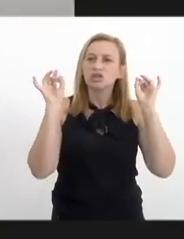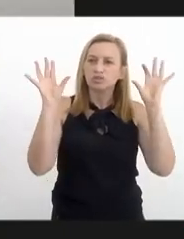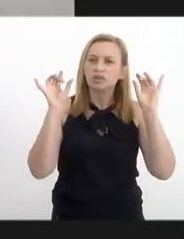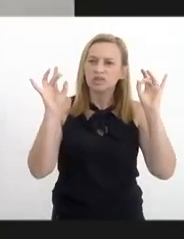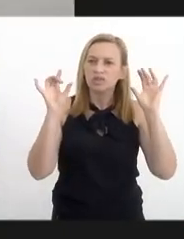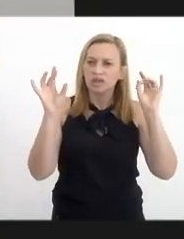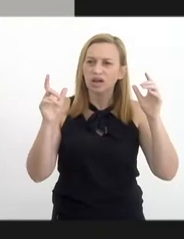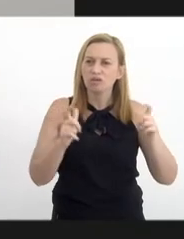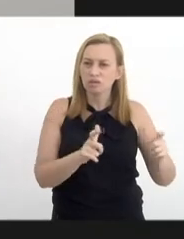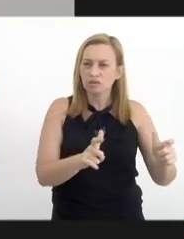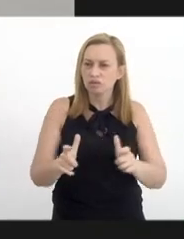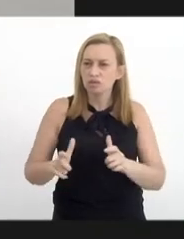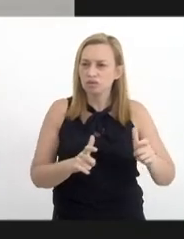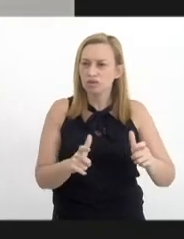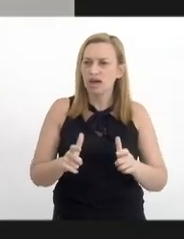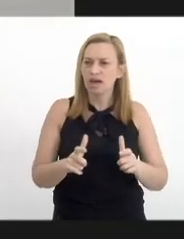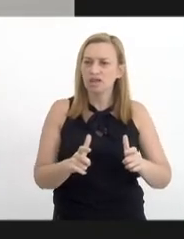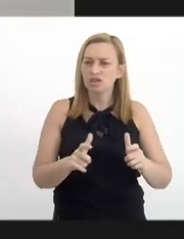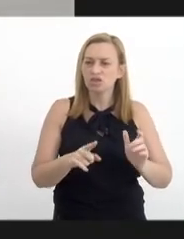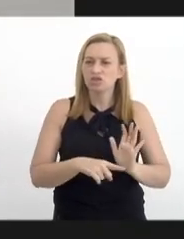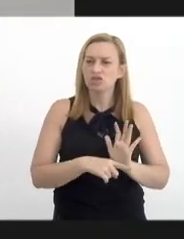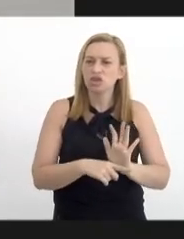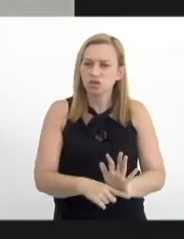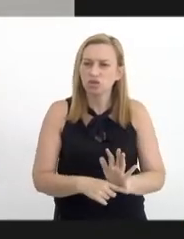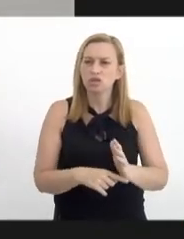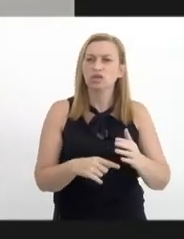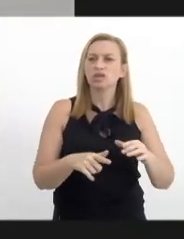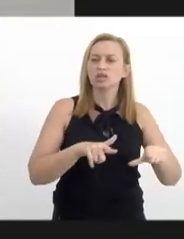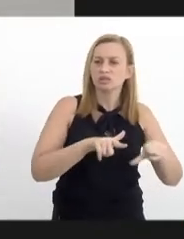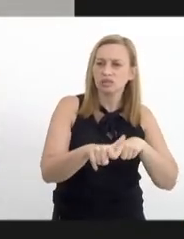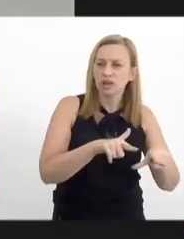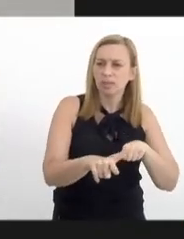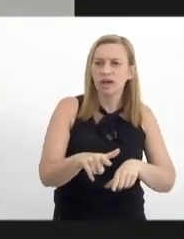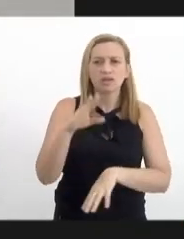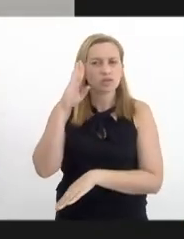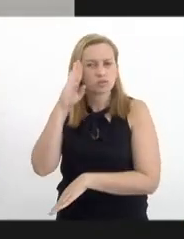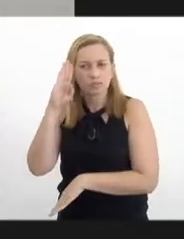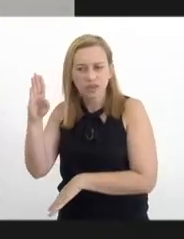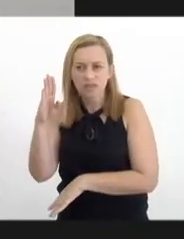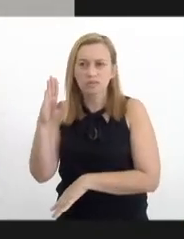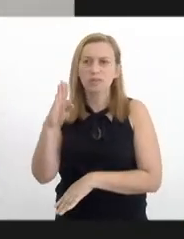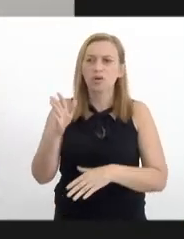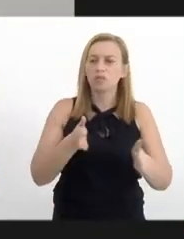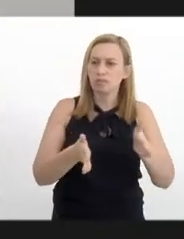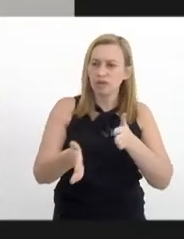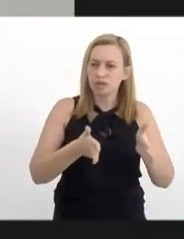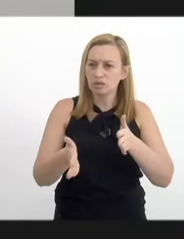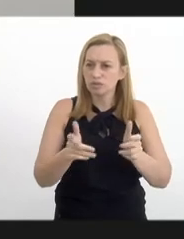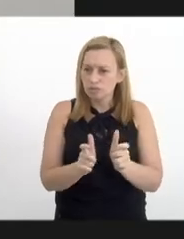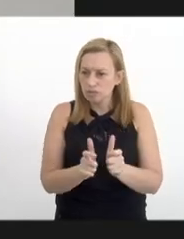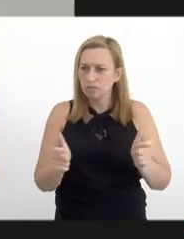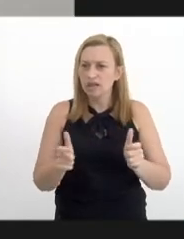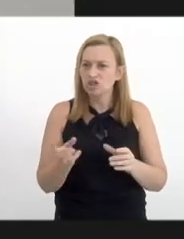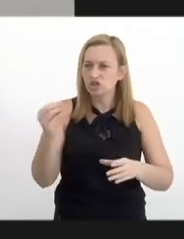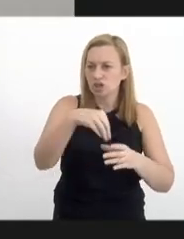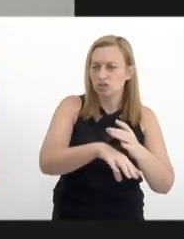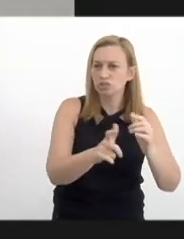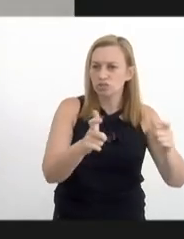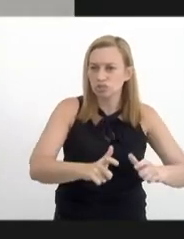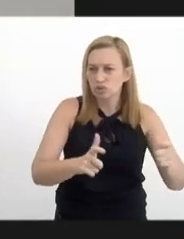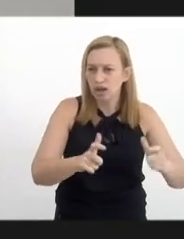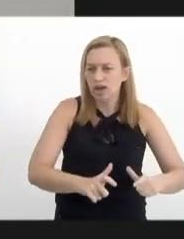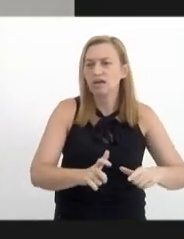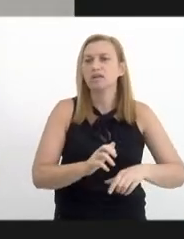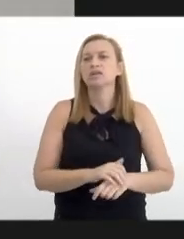as unidades de acolhimento, que são serviços residenciais com períodos maiores de permanência e que